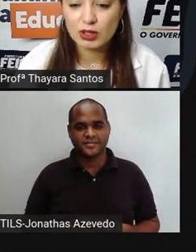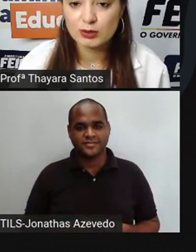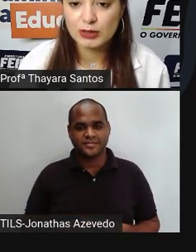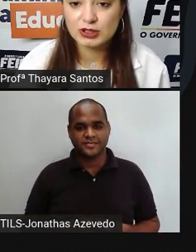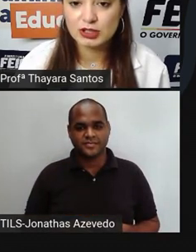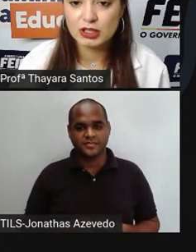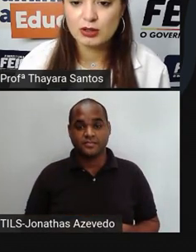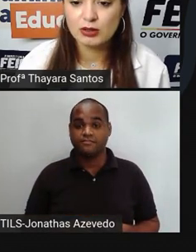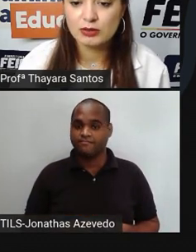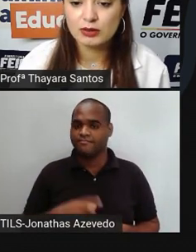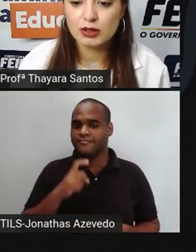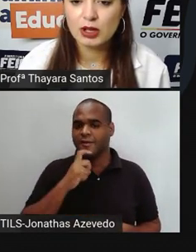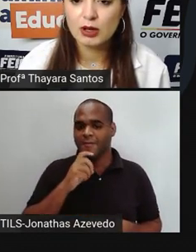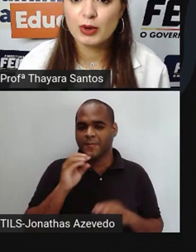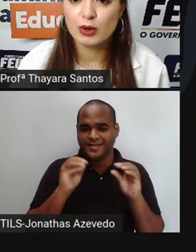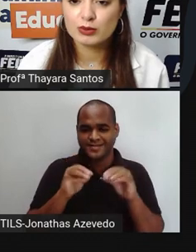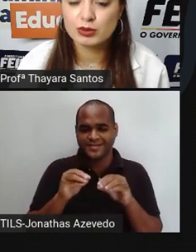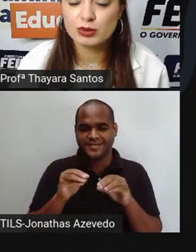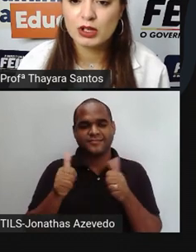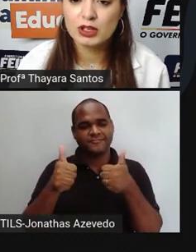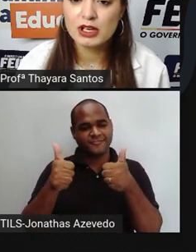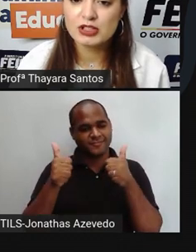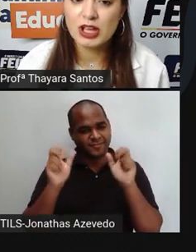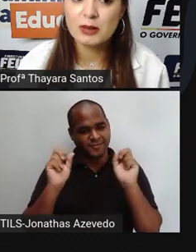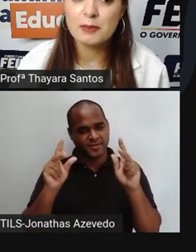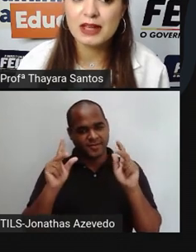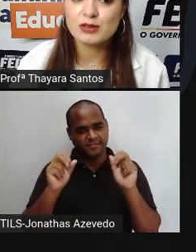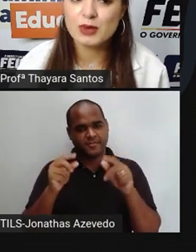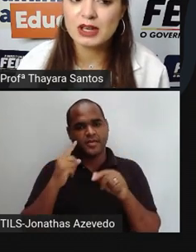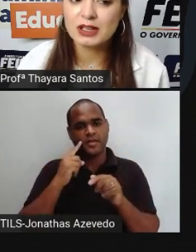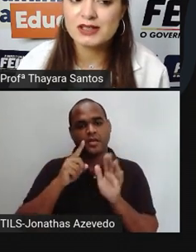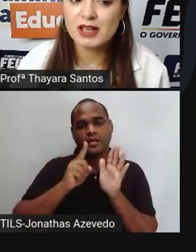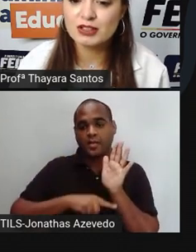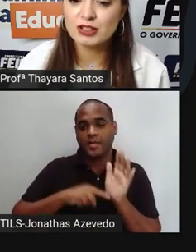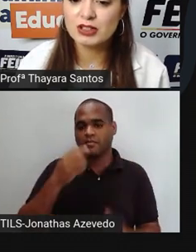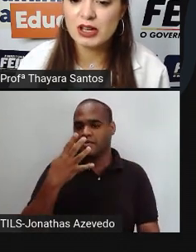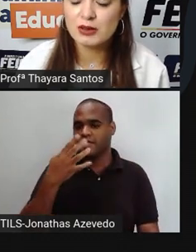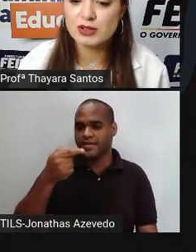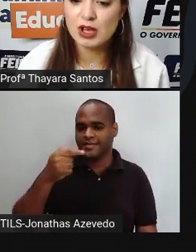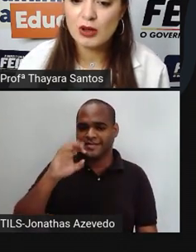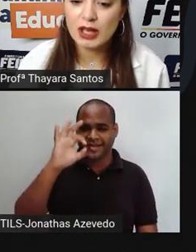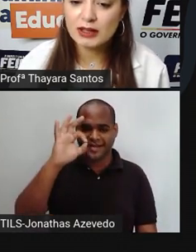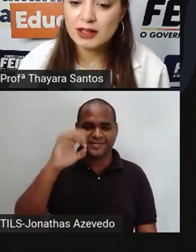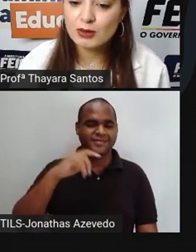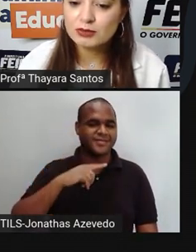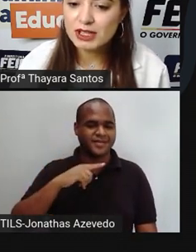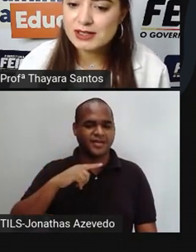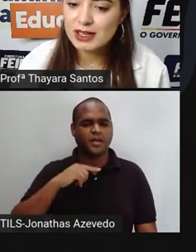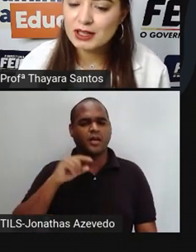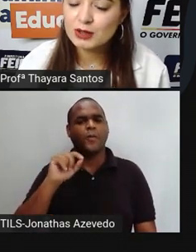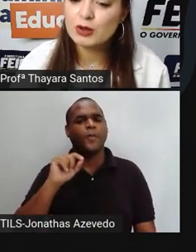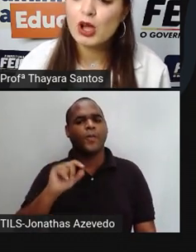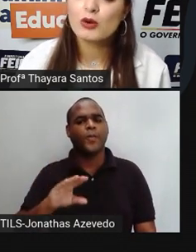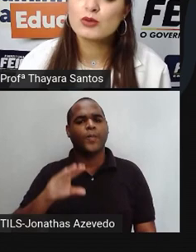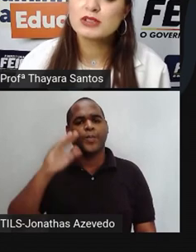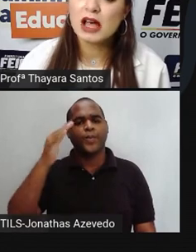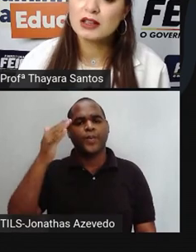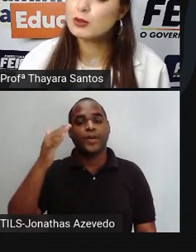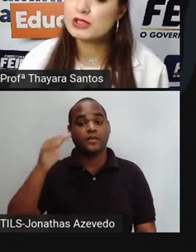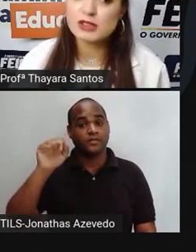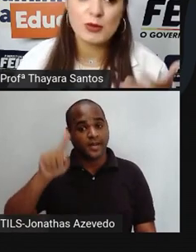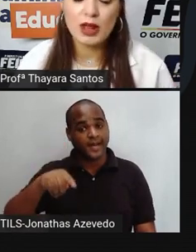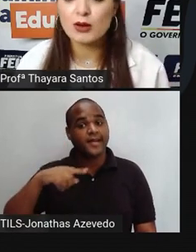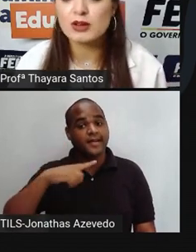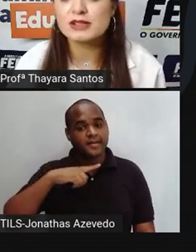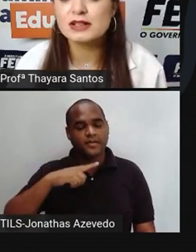Colocando mais gelo. Pronto. Deixei em menos 47 graus. O que é que está acontecendo? Os